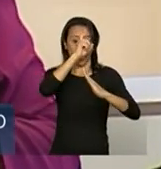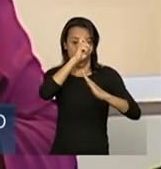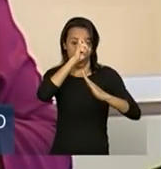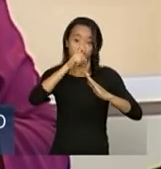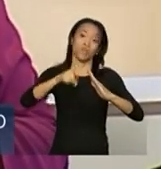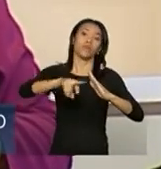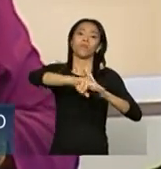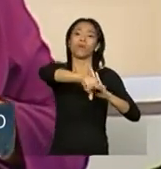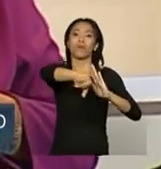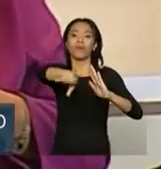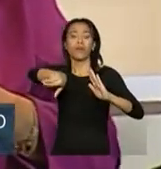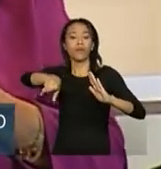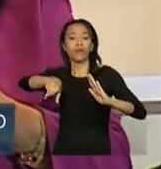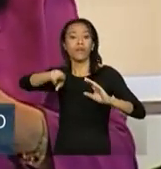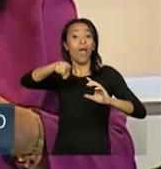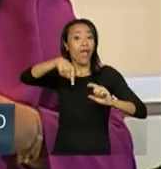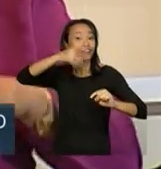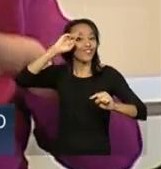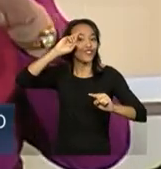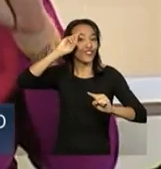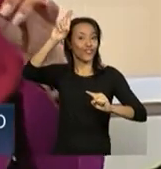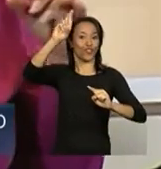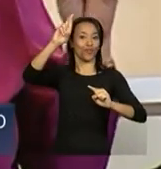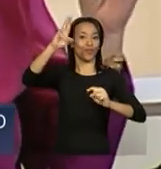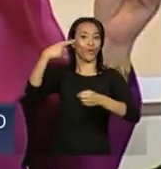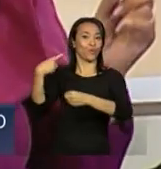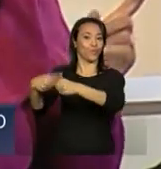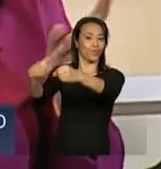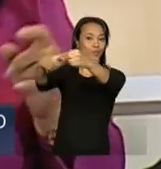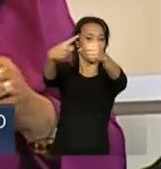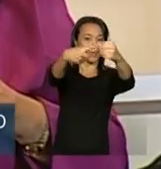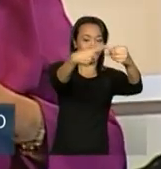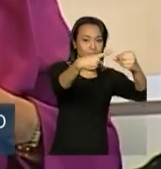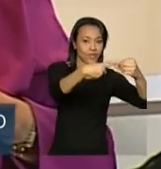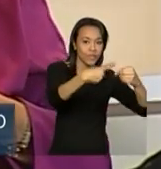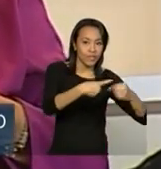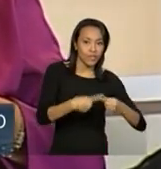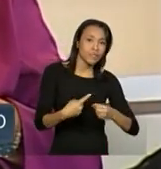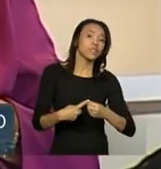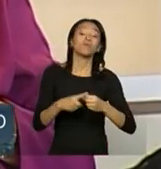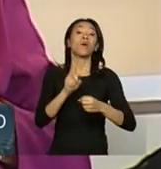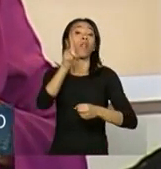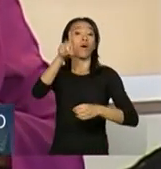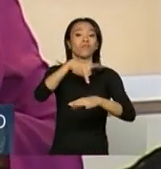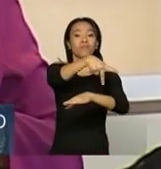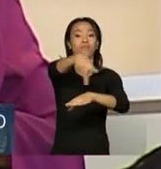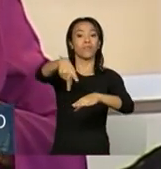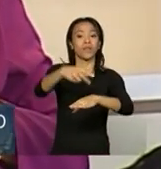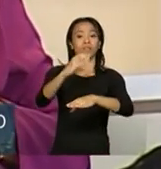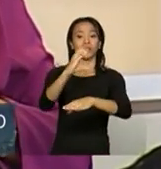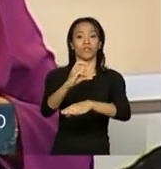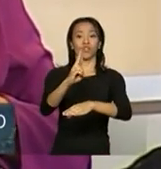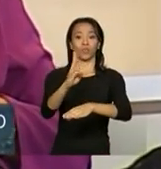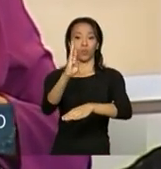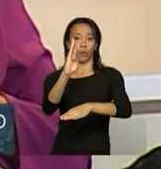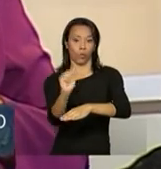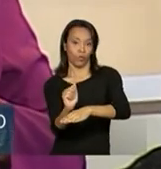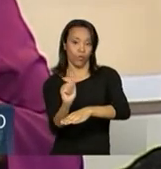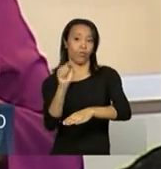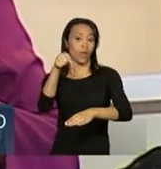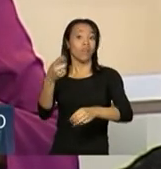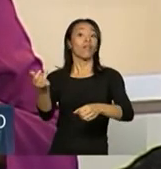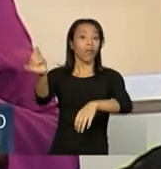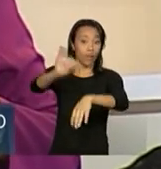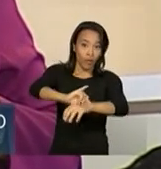dirigiu como directora de um dos municípios mais grandes de Cuba, de mais población de la